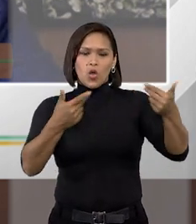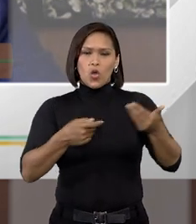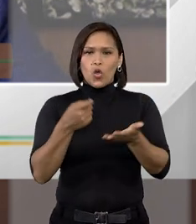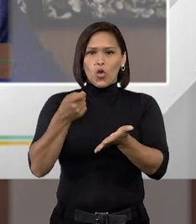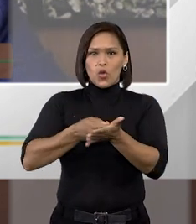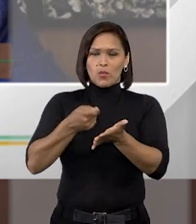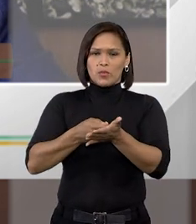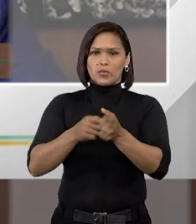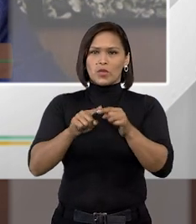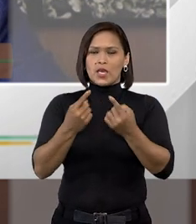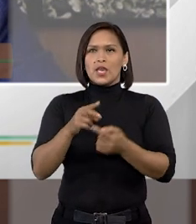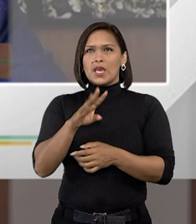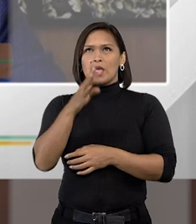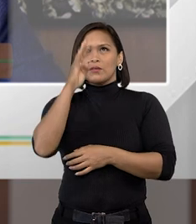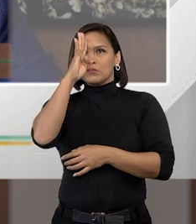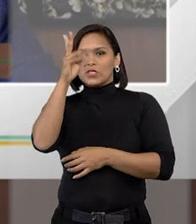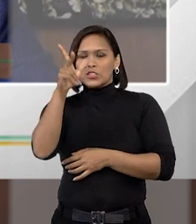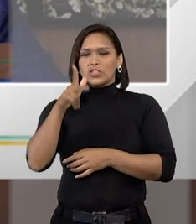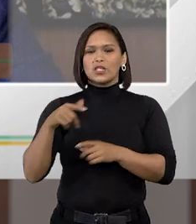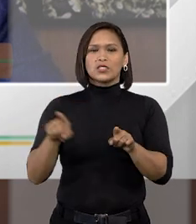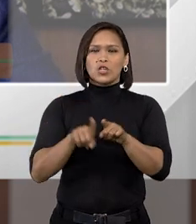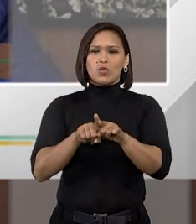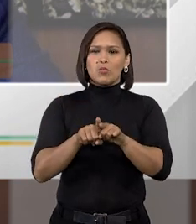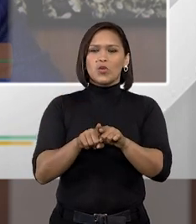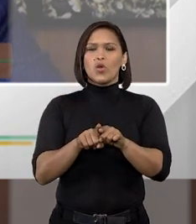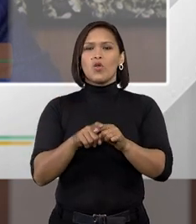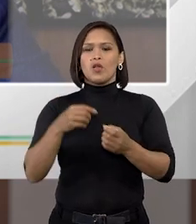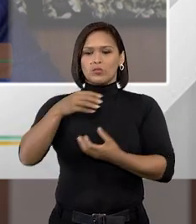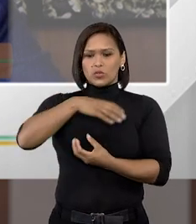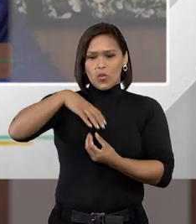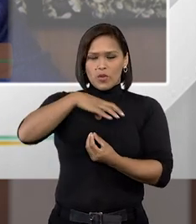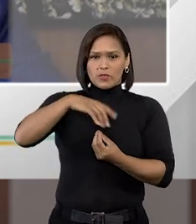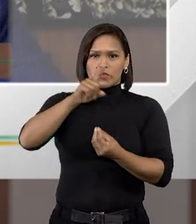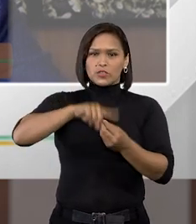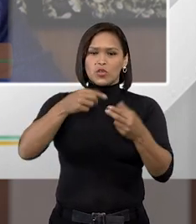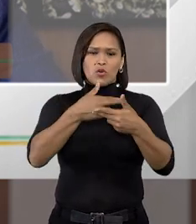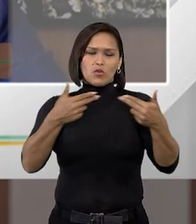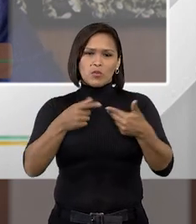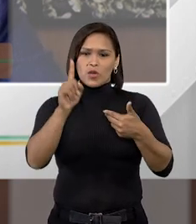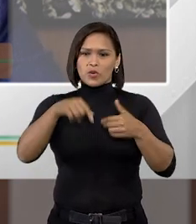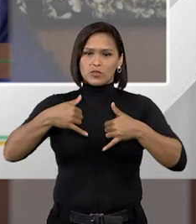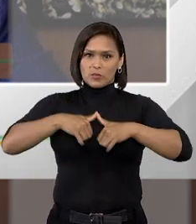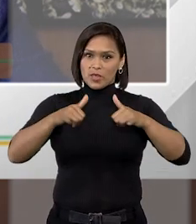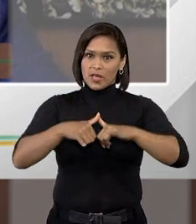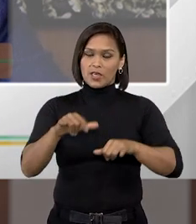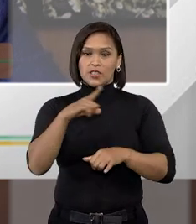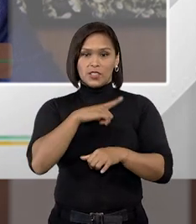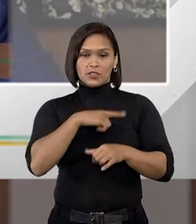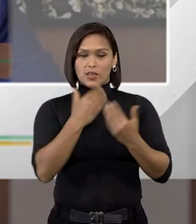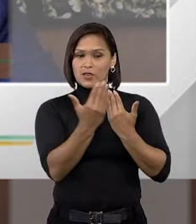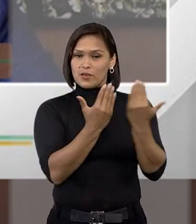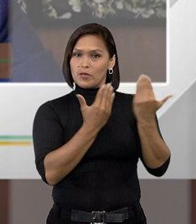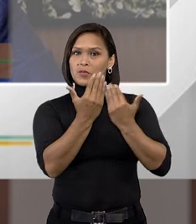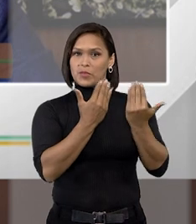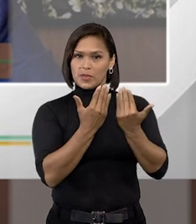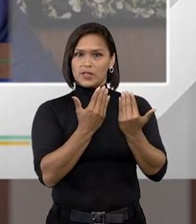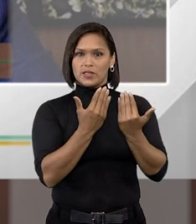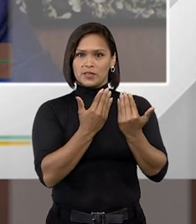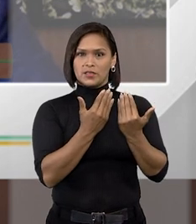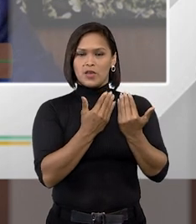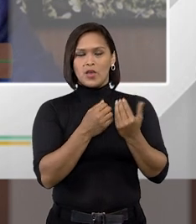comprou. Imagina que você comprou um aspirador de pó, um liquidificador, alguma coisa, e se a gente tivesse nessa comparação,